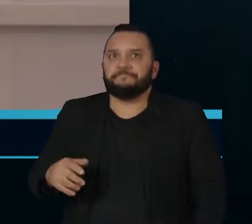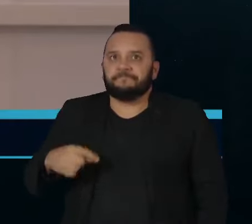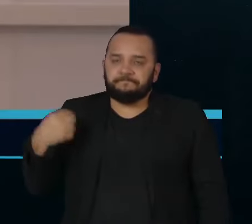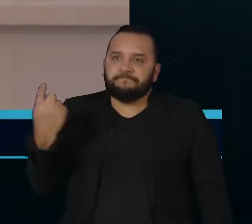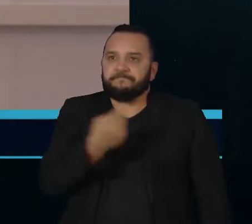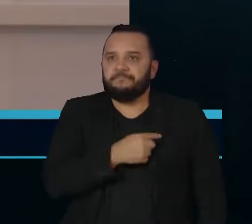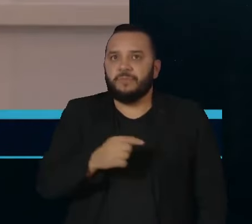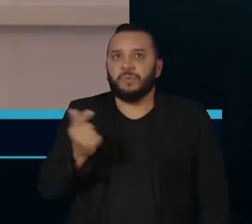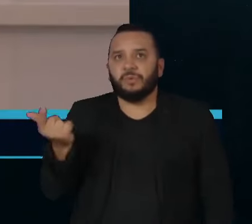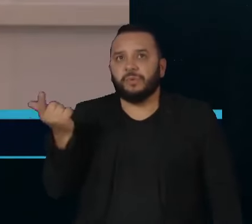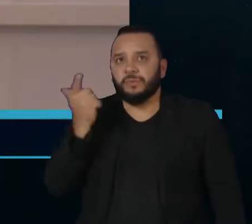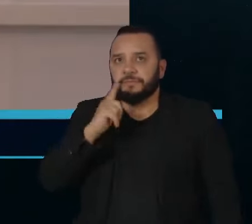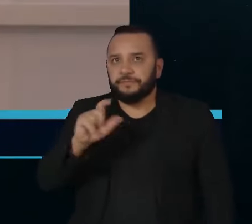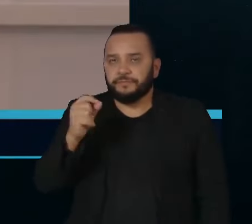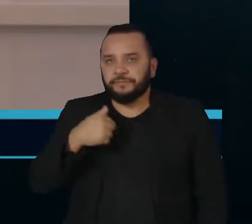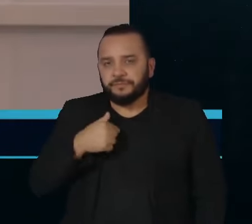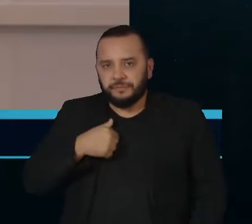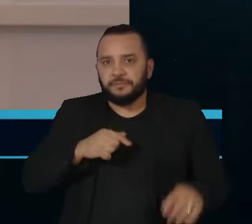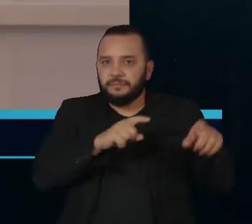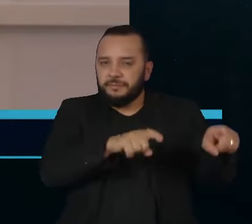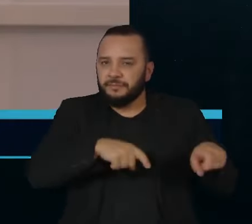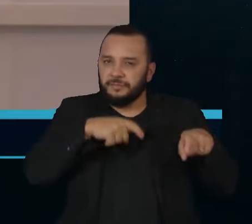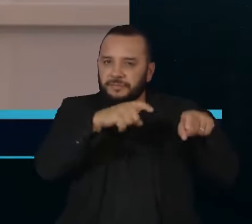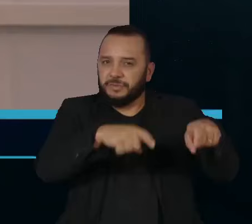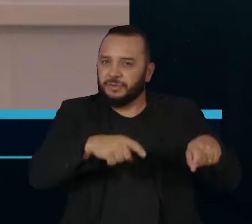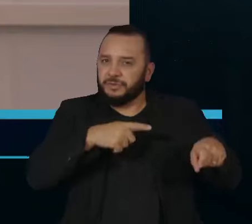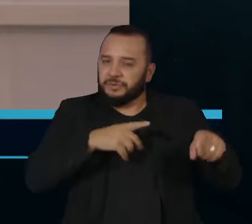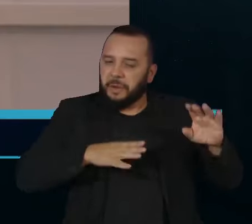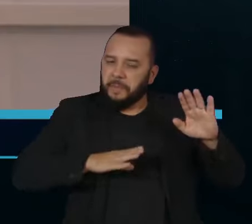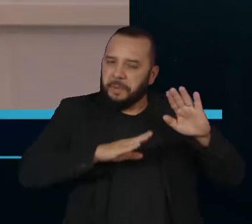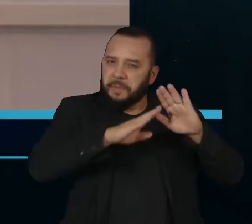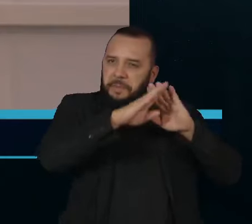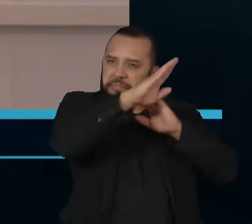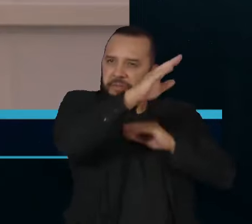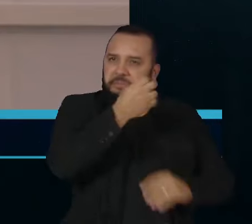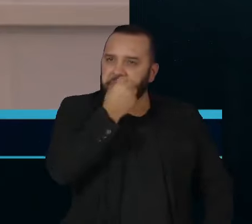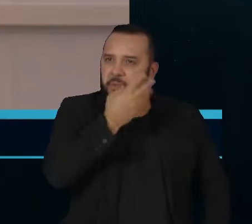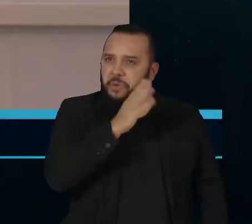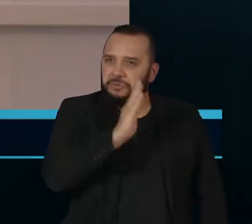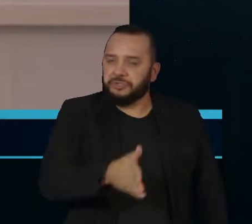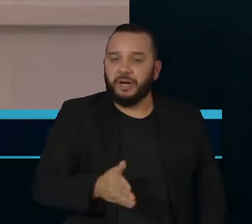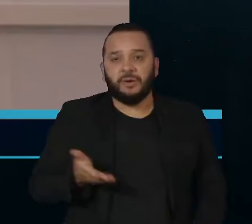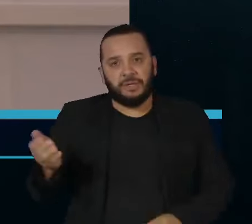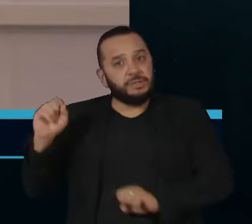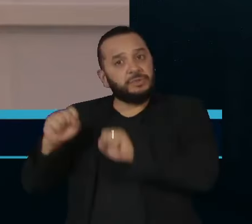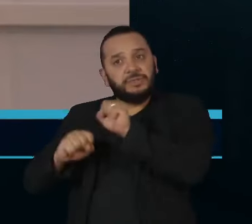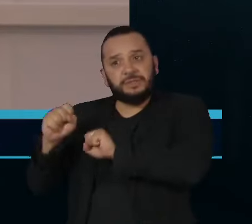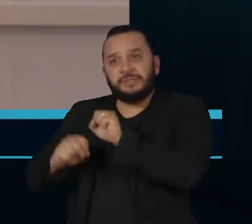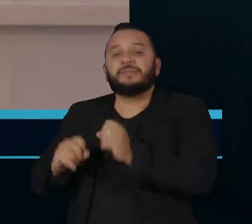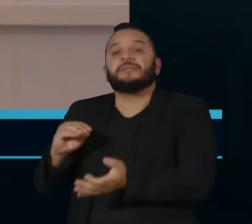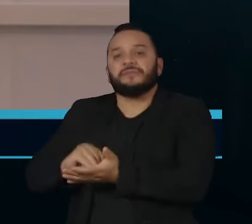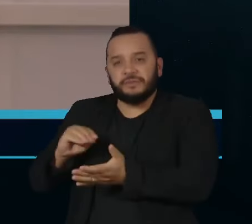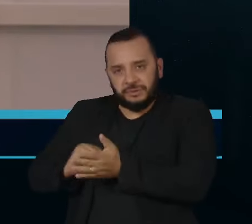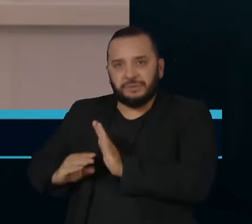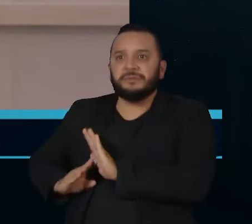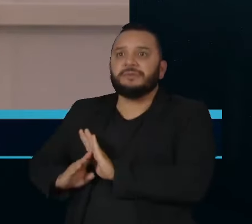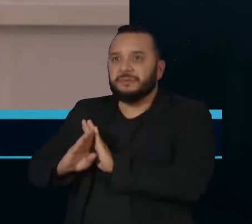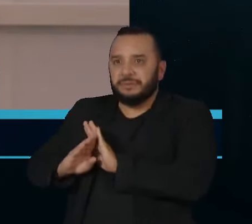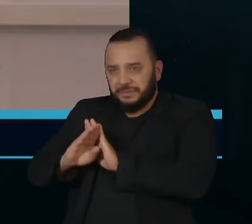patamar do agronegócio. Nós temos que resgatar a atividade industrial, que ficou muito